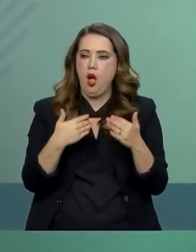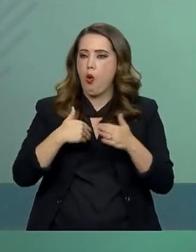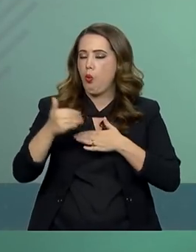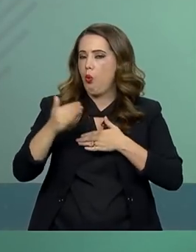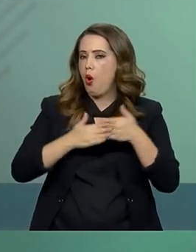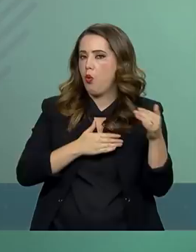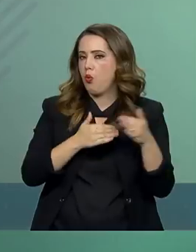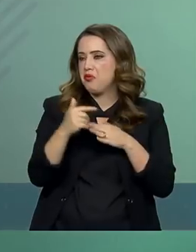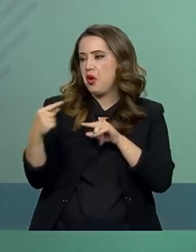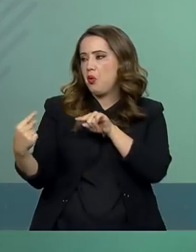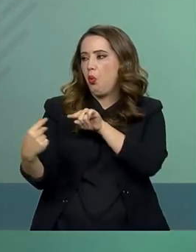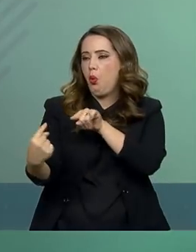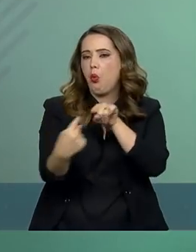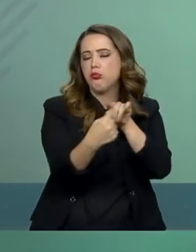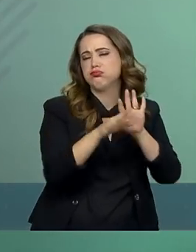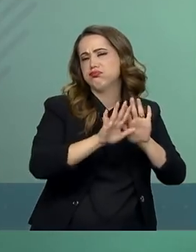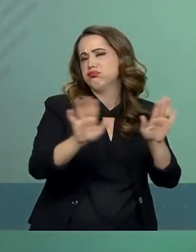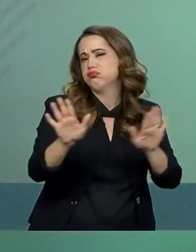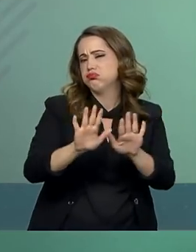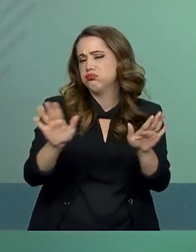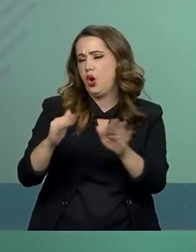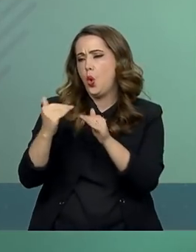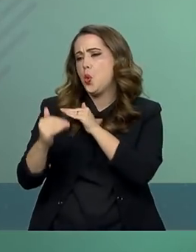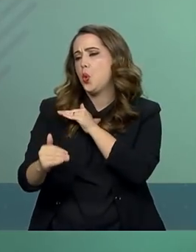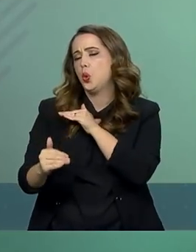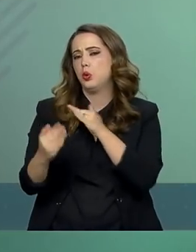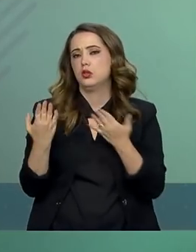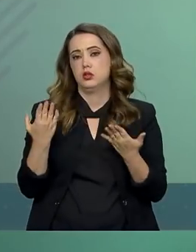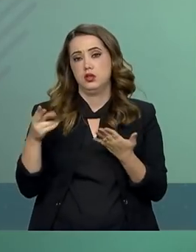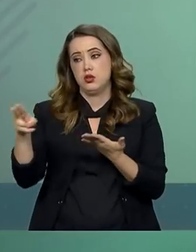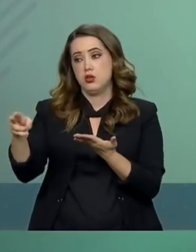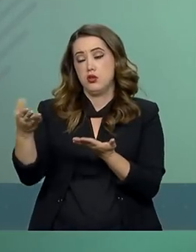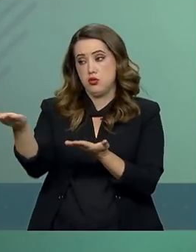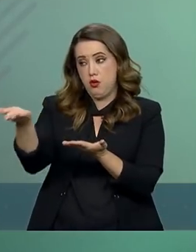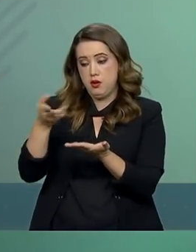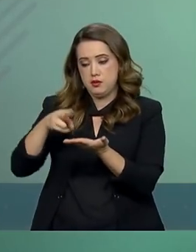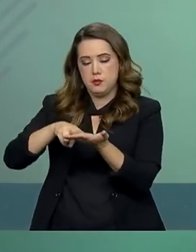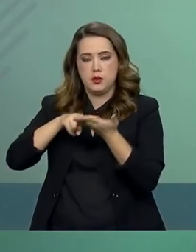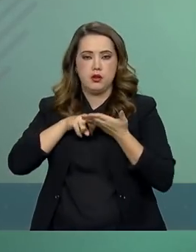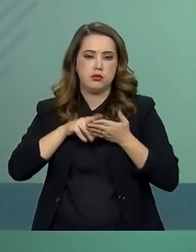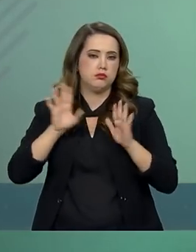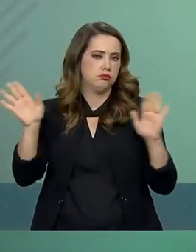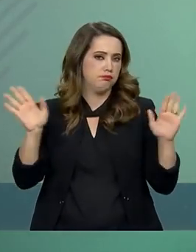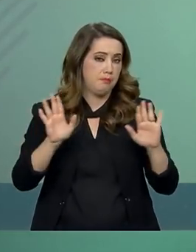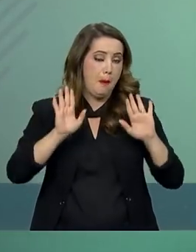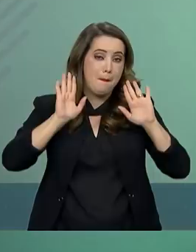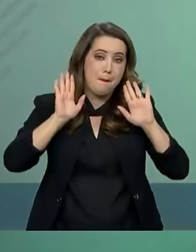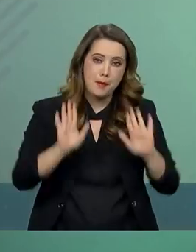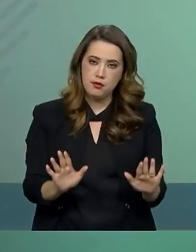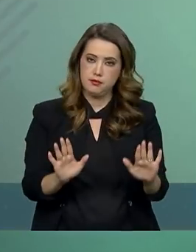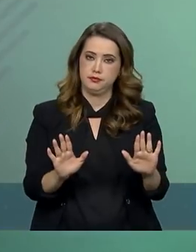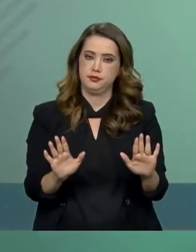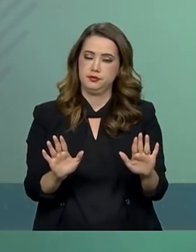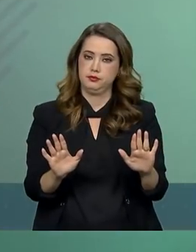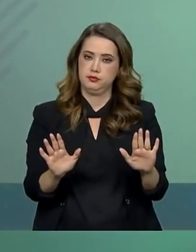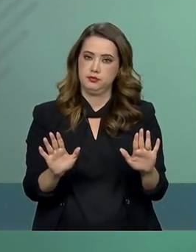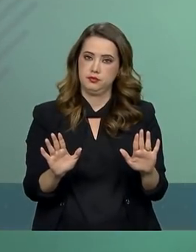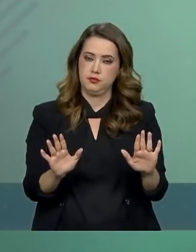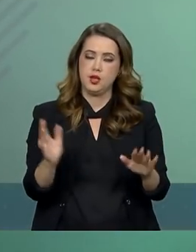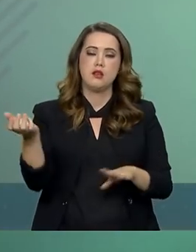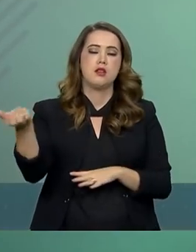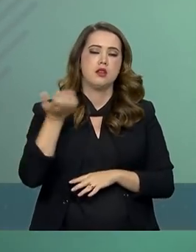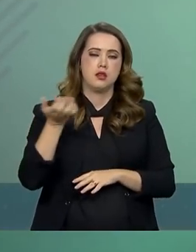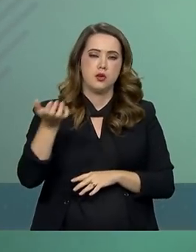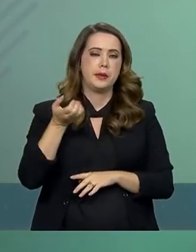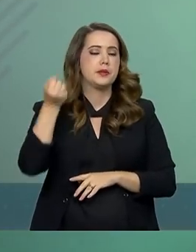qualquer contato contraposição a essa ideia do presidente. Não obstante, eu gostaria de